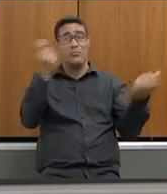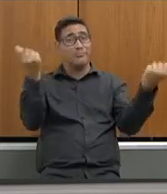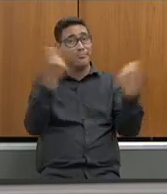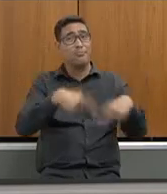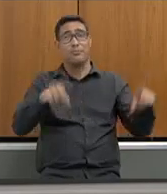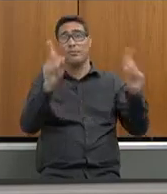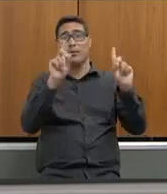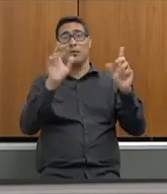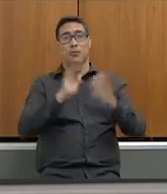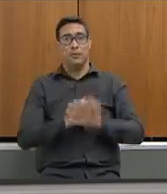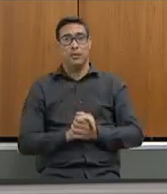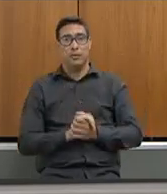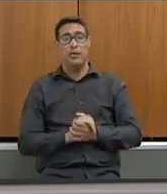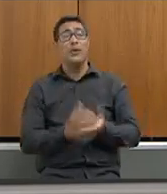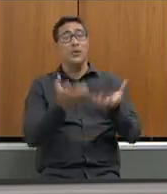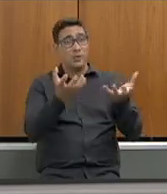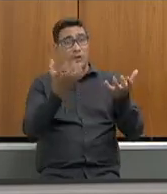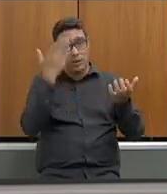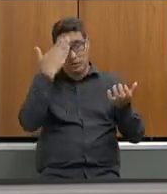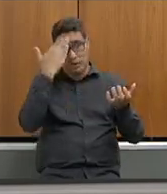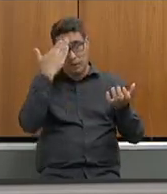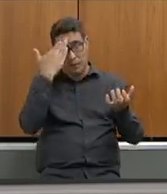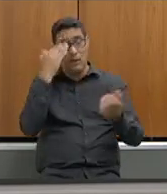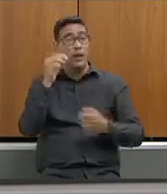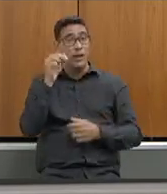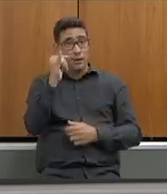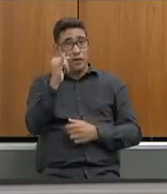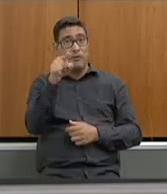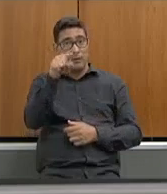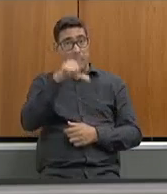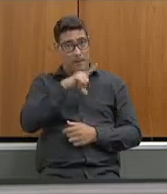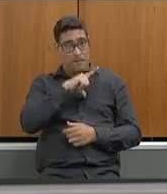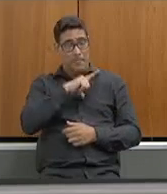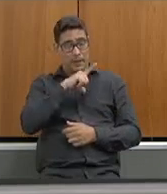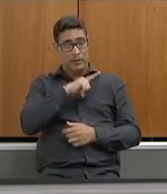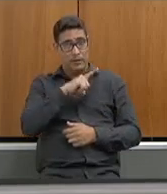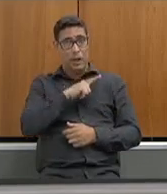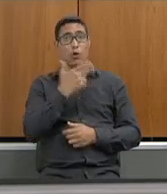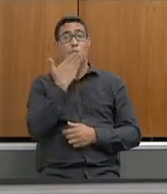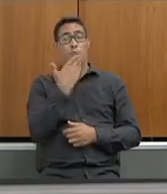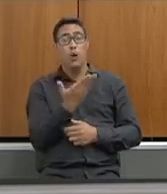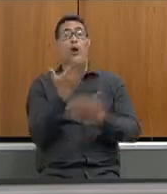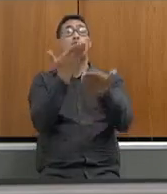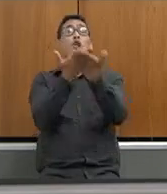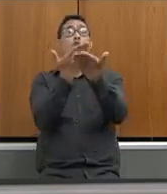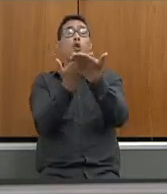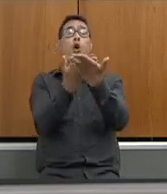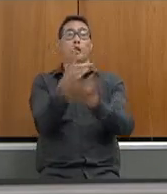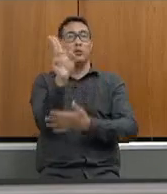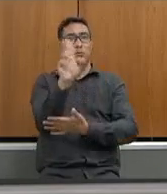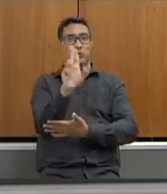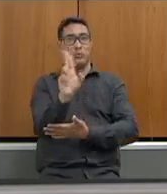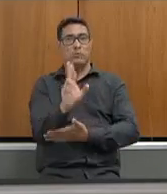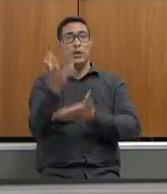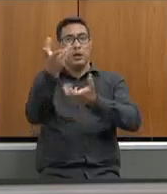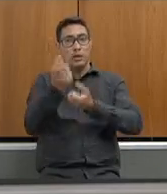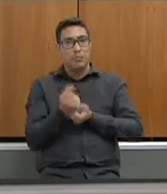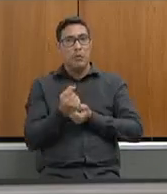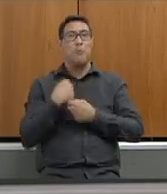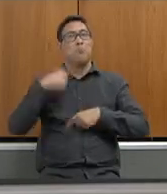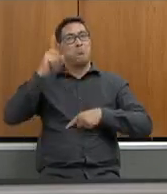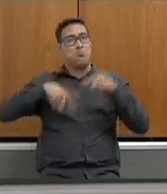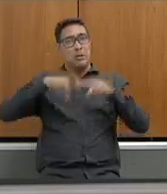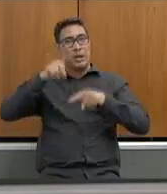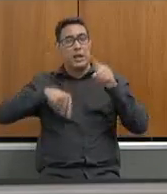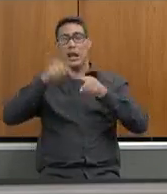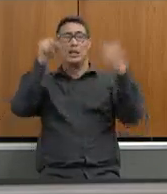queria até saber se o senhor tiver para mim vai ser muito bom saber qual que são essas escolas que receberam materiais que